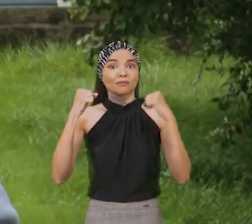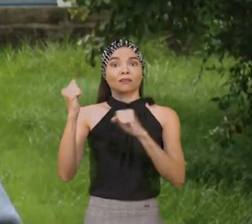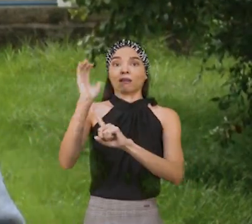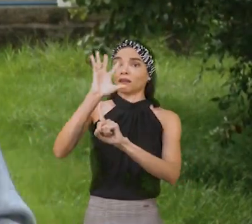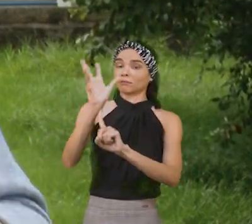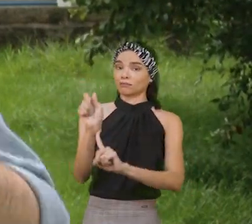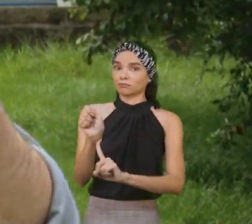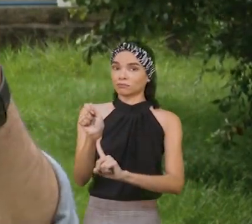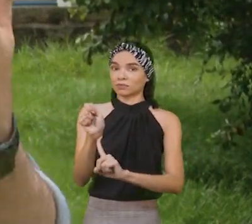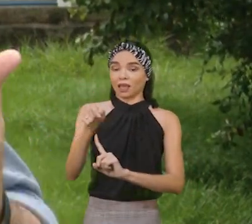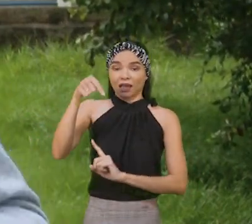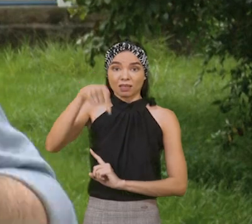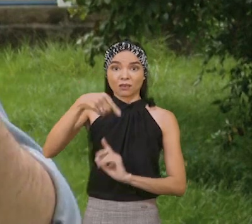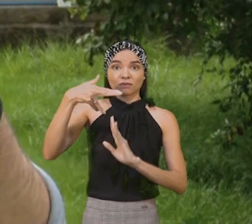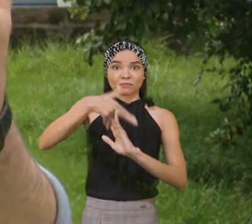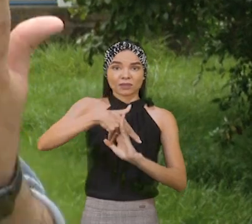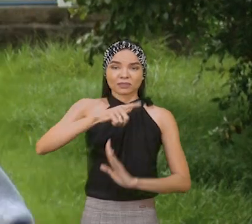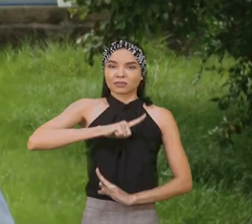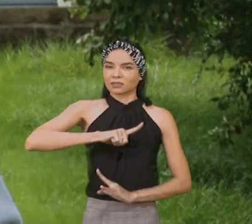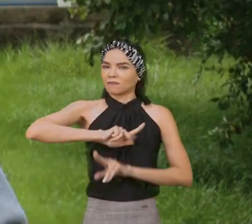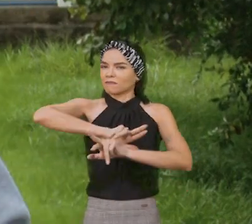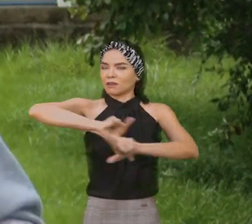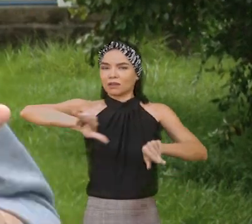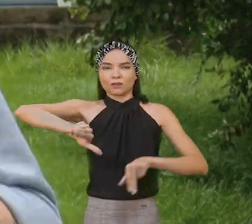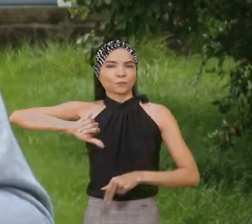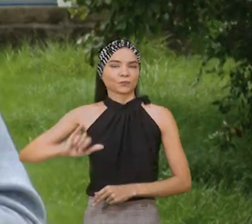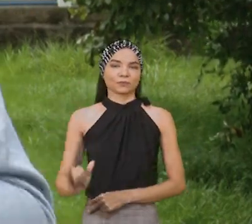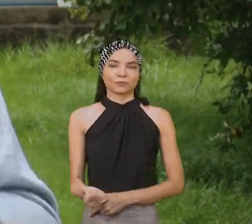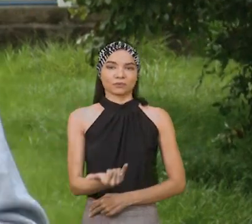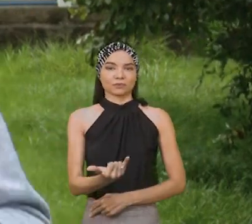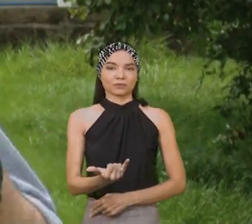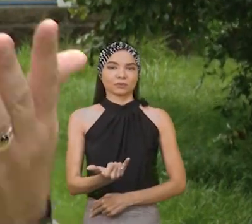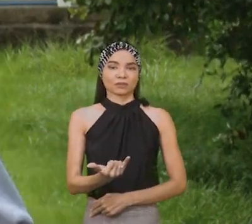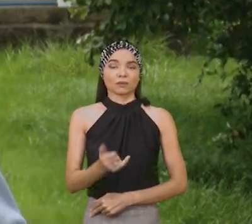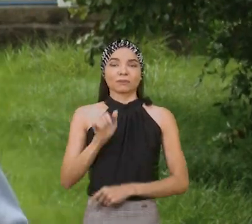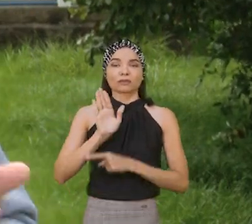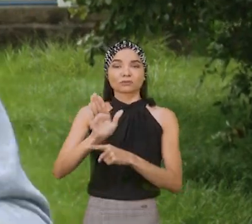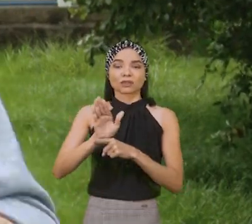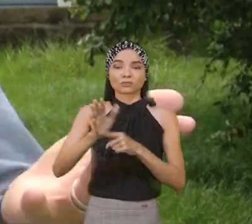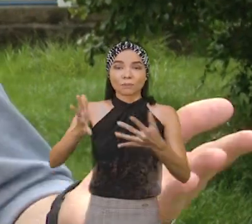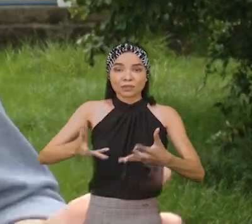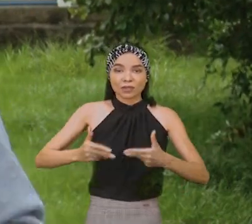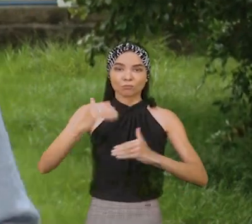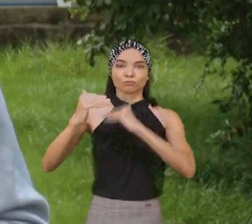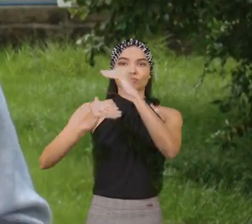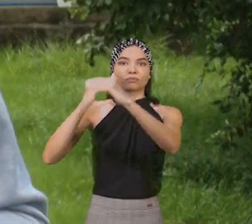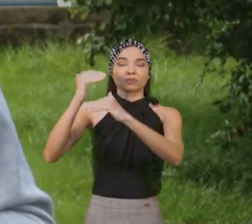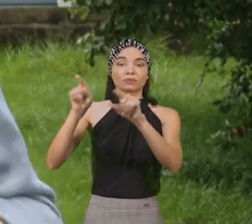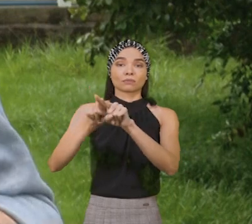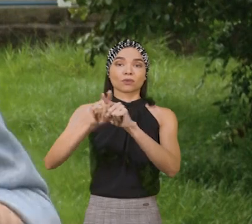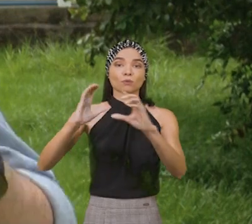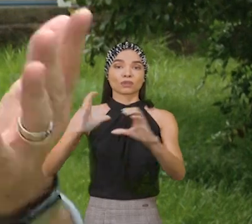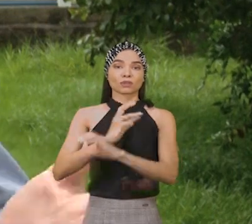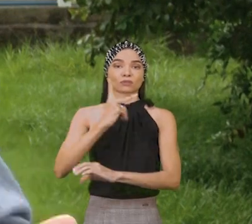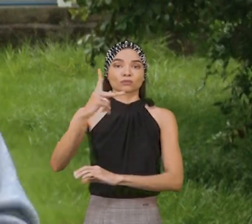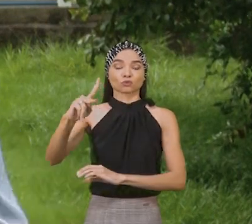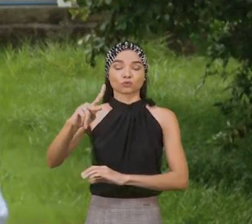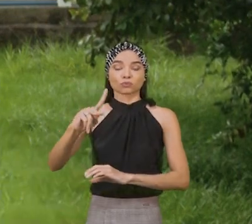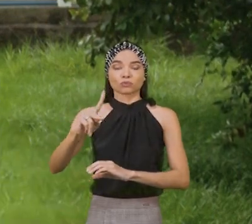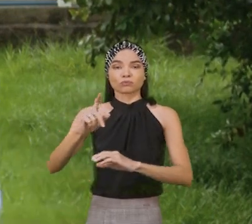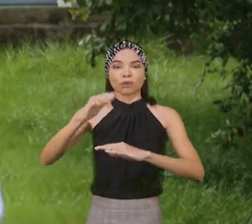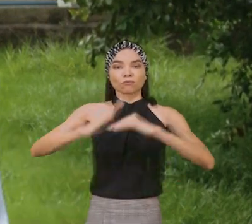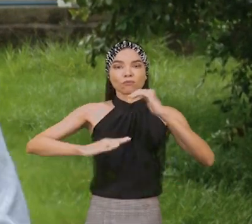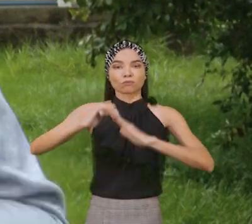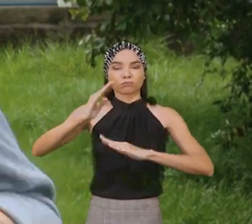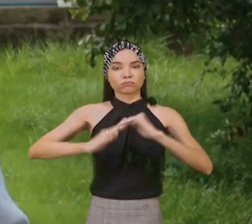artes. A nossa UFMS está repleta de oportunidades para desenvolver todas as suas habilidades e completar, sim, a sua formação profissional para o